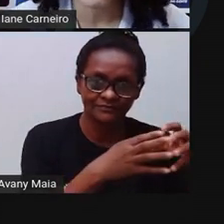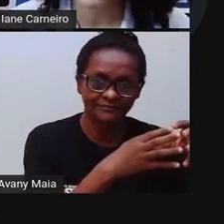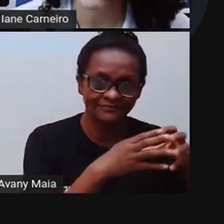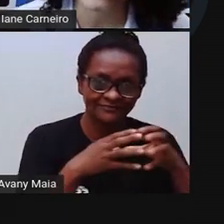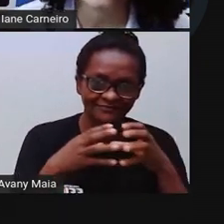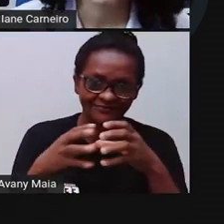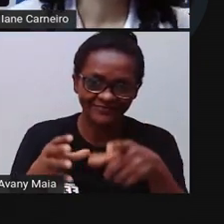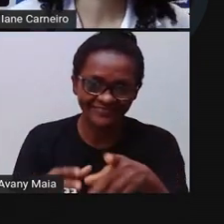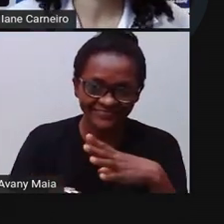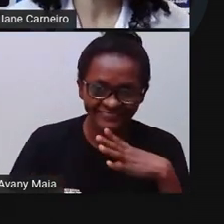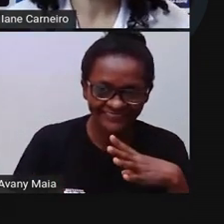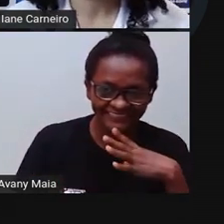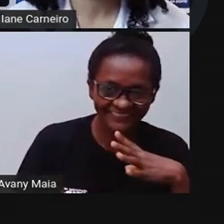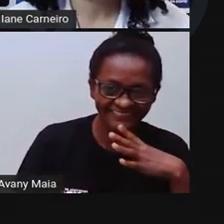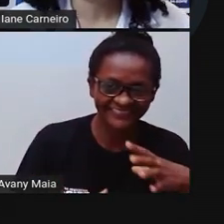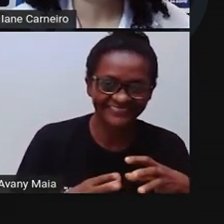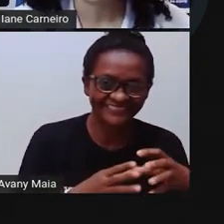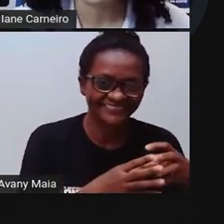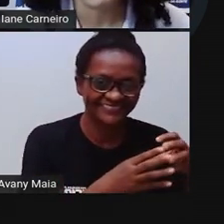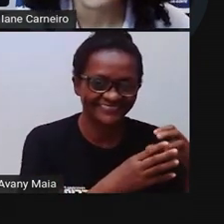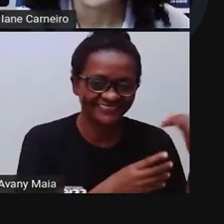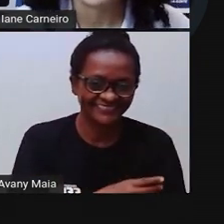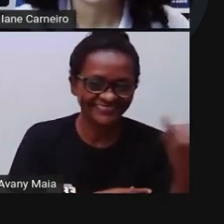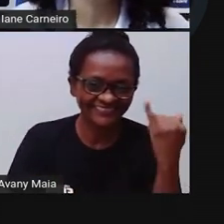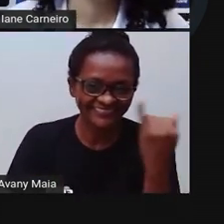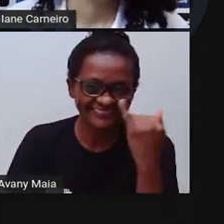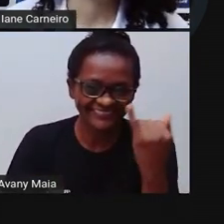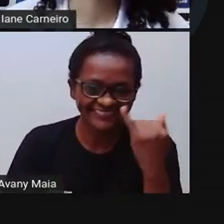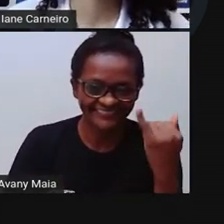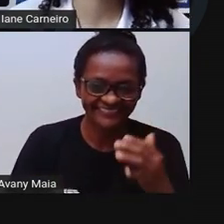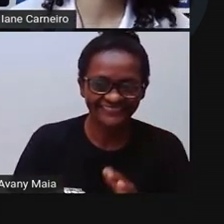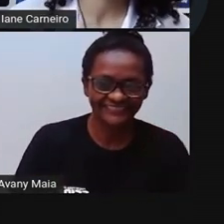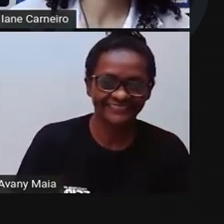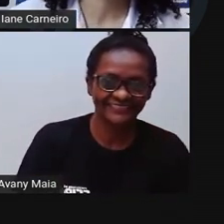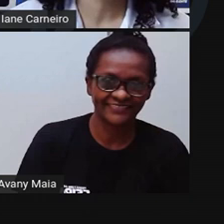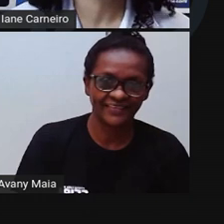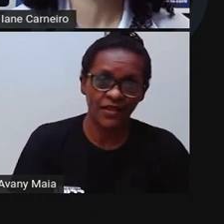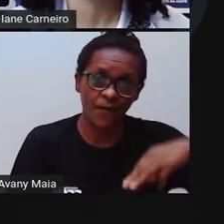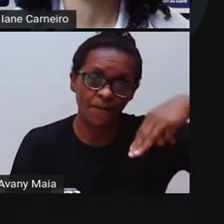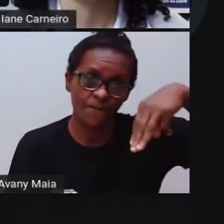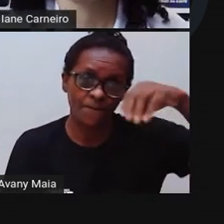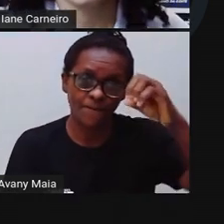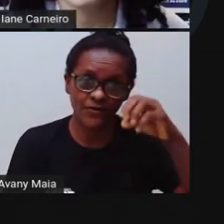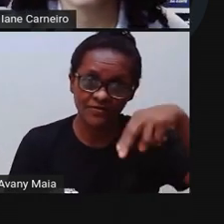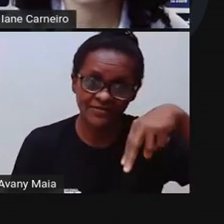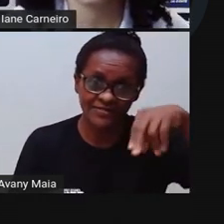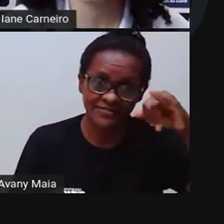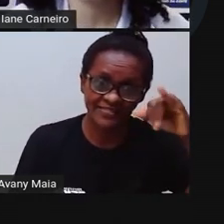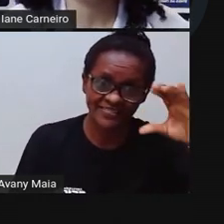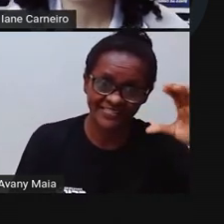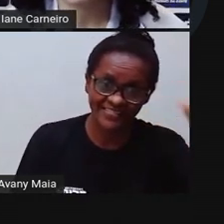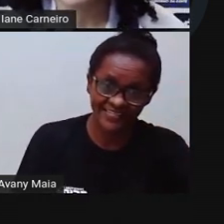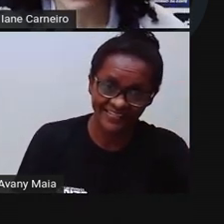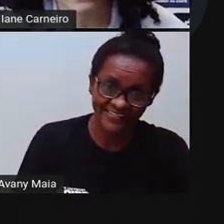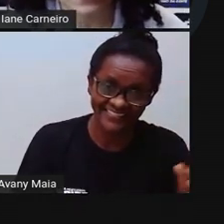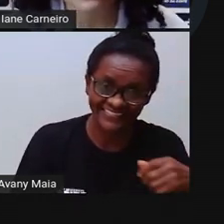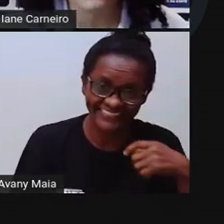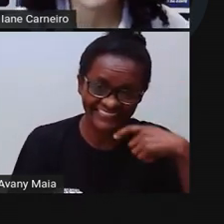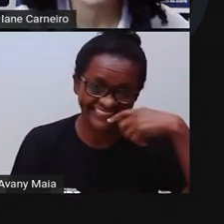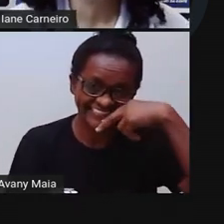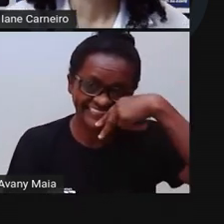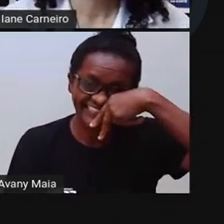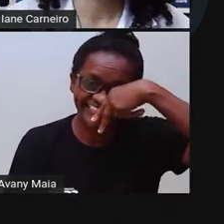vocês conhecem e gostam bastante dessa turminha, né? É a turminha da Mônica, né? E aí a Pró trouxe aqui essa